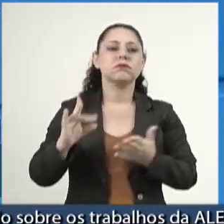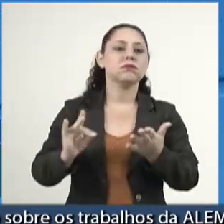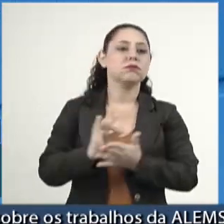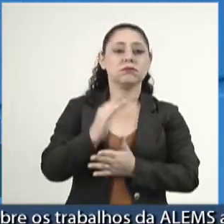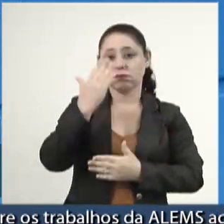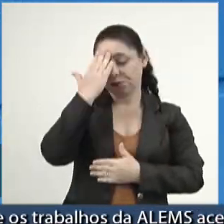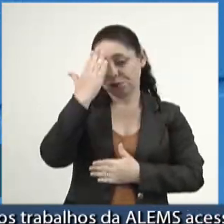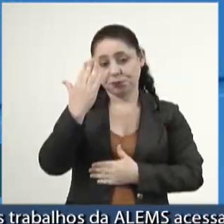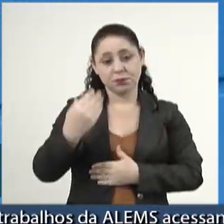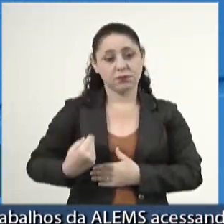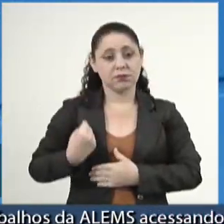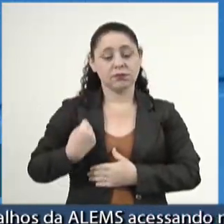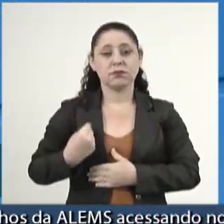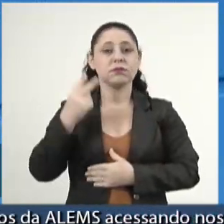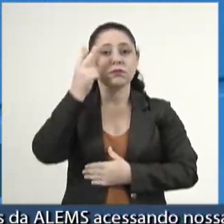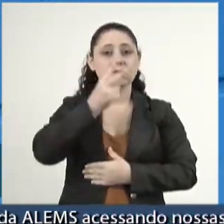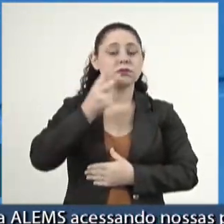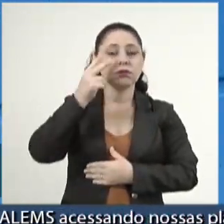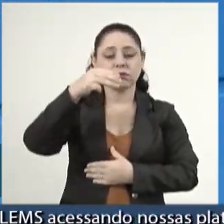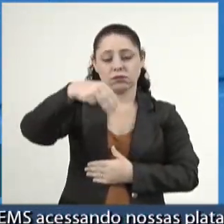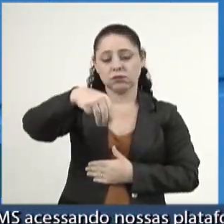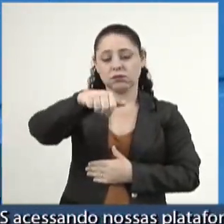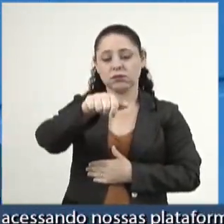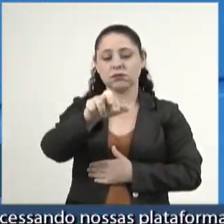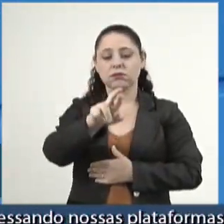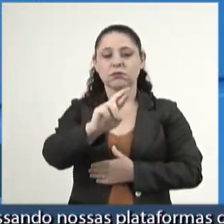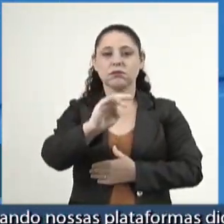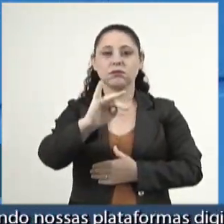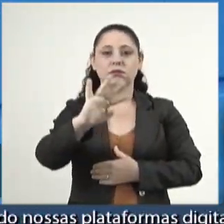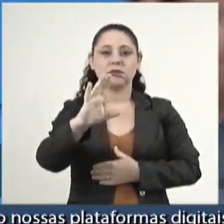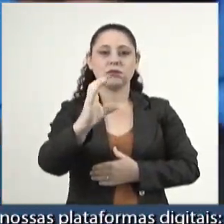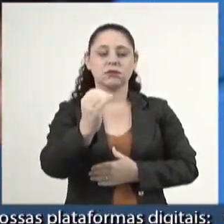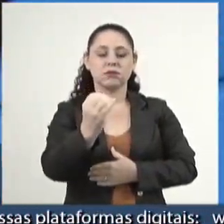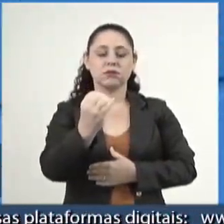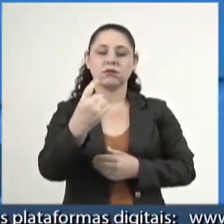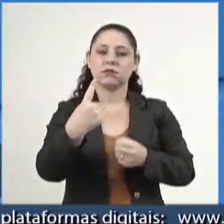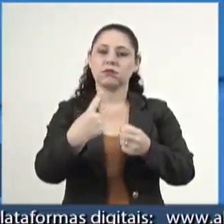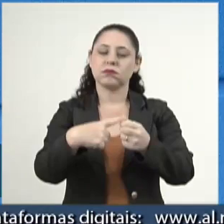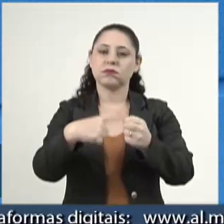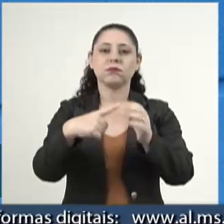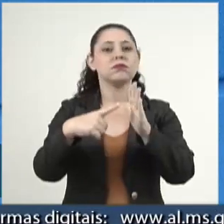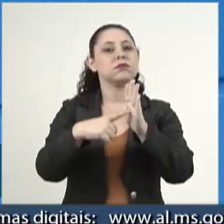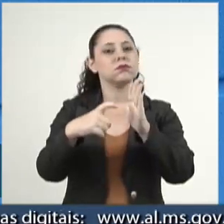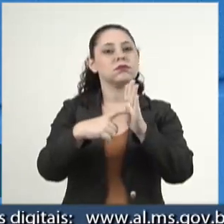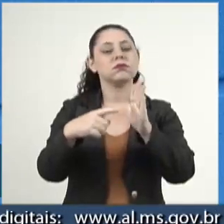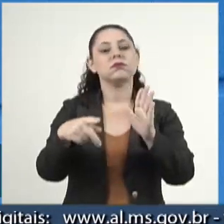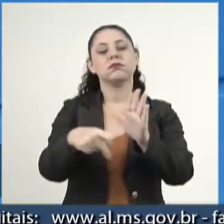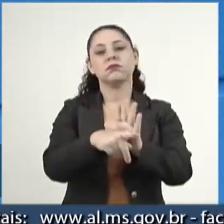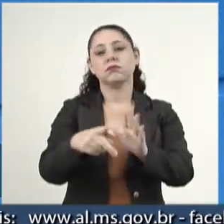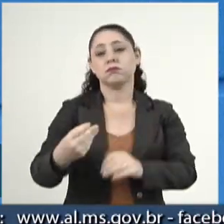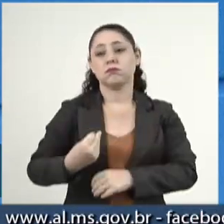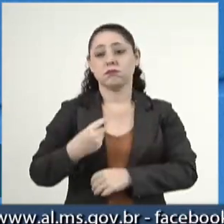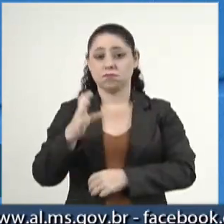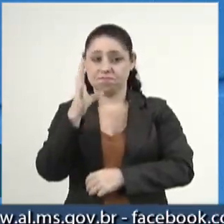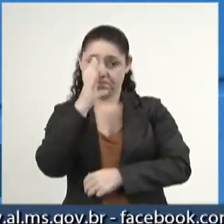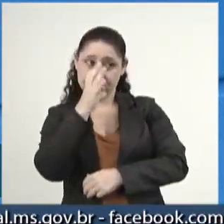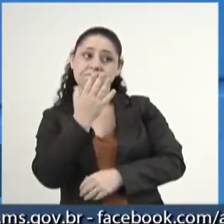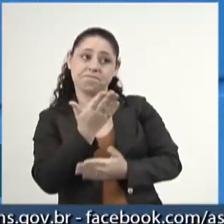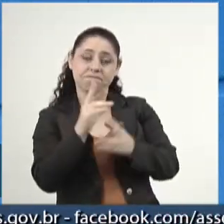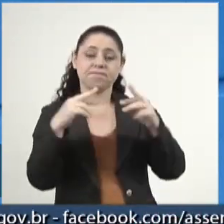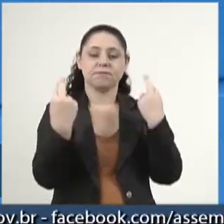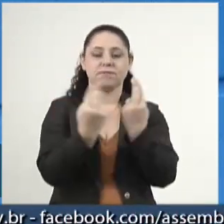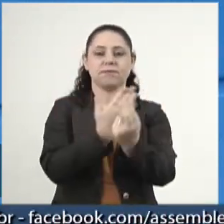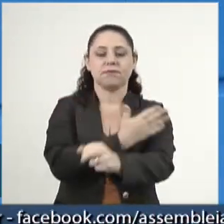agradecer a presença do vereador Marcin, do município de Coxim, que se faz presente, prestigiando a nossa sessão.